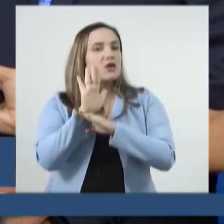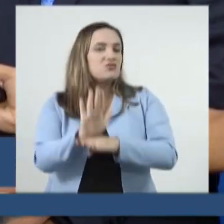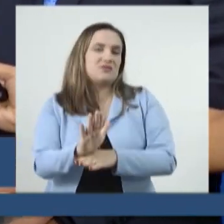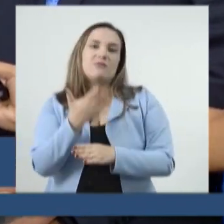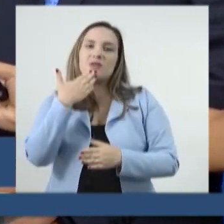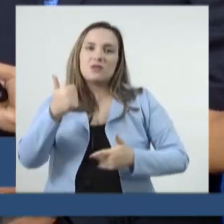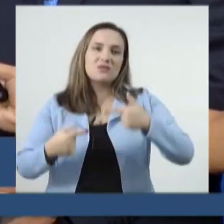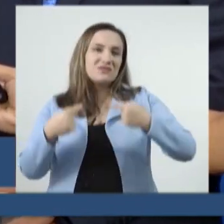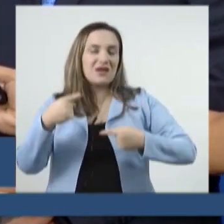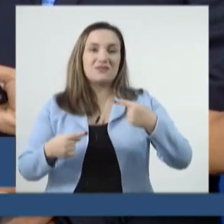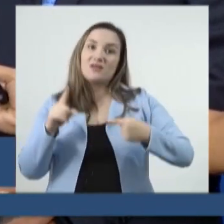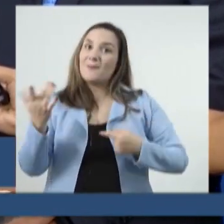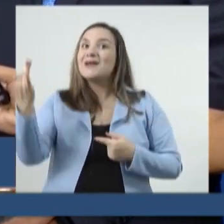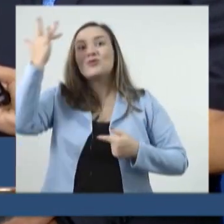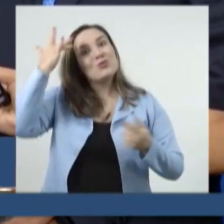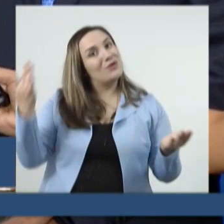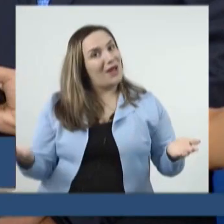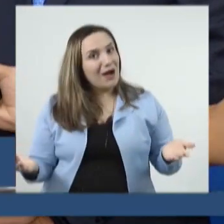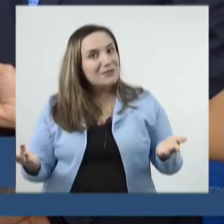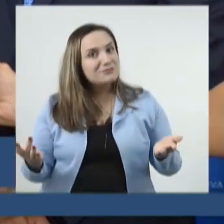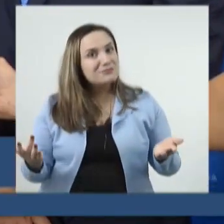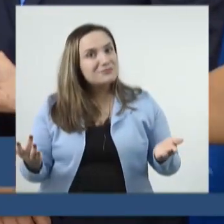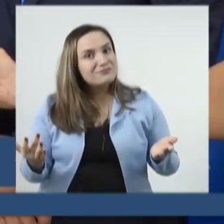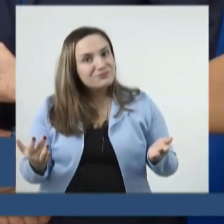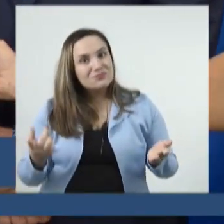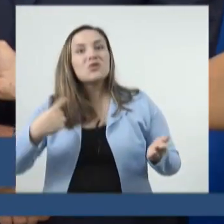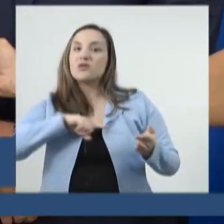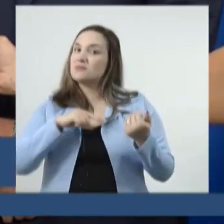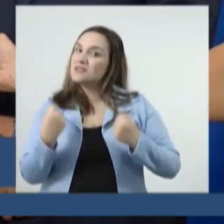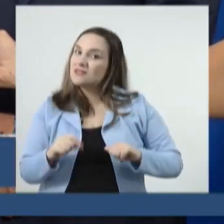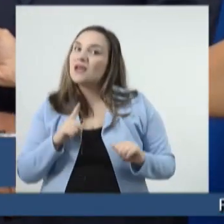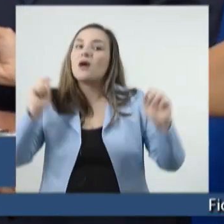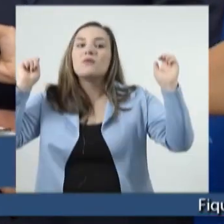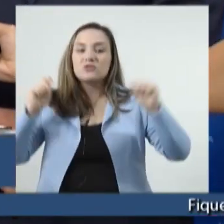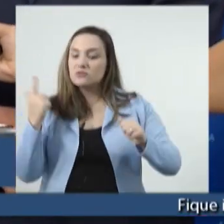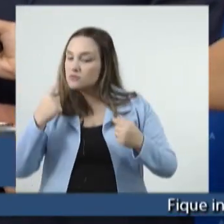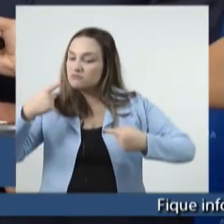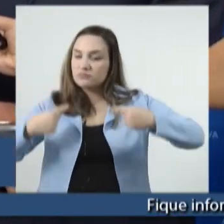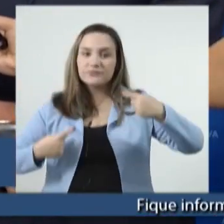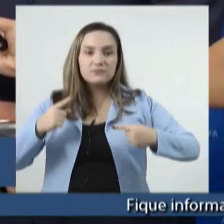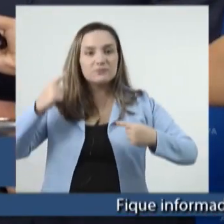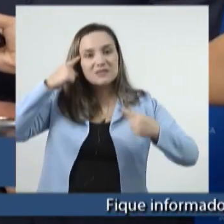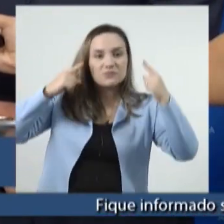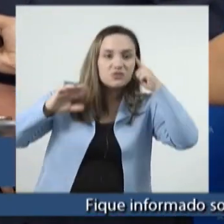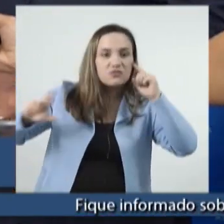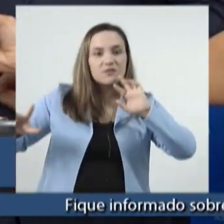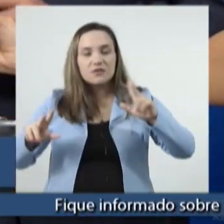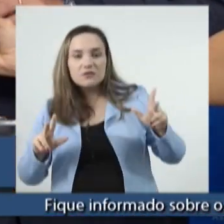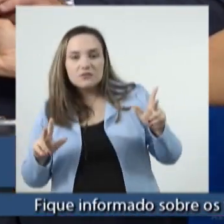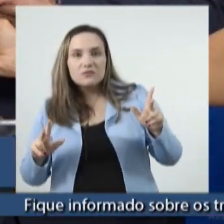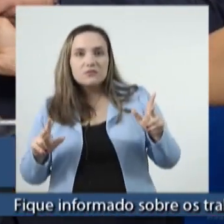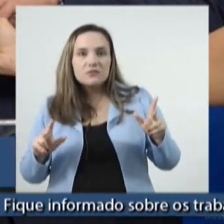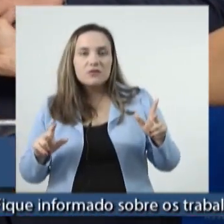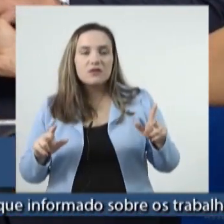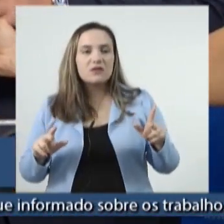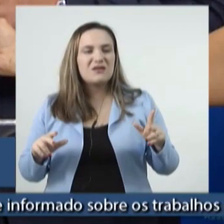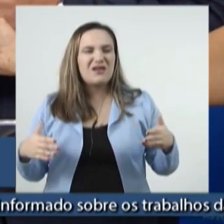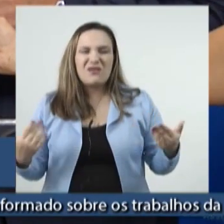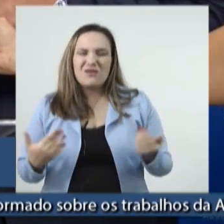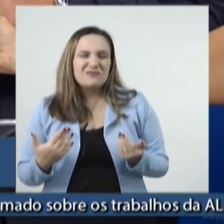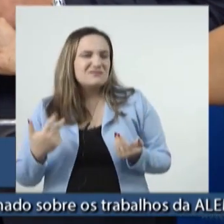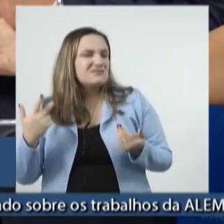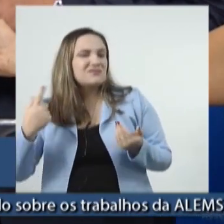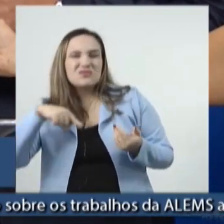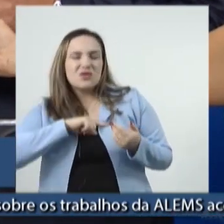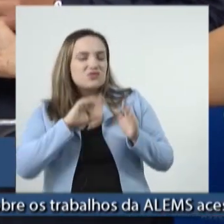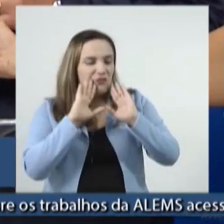o debate político, isso é maturidade. nós temos que ter capacidade de entender que o momento do debate eleitoral que não é hoje, agora nós temos